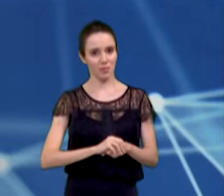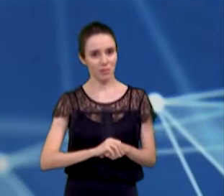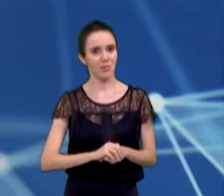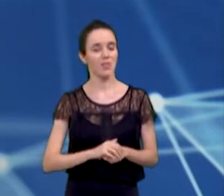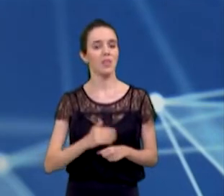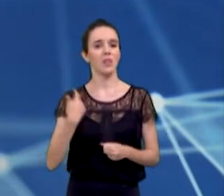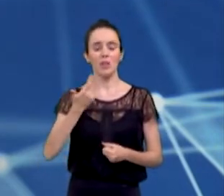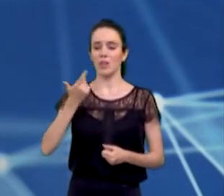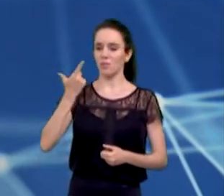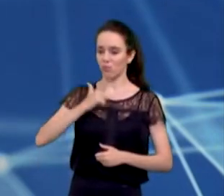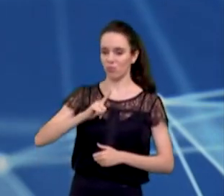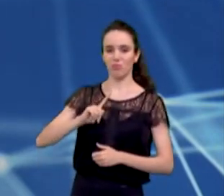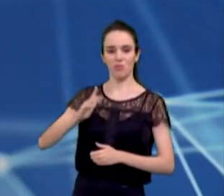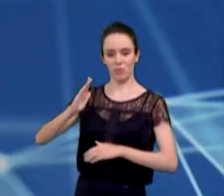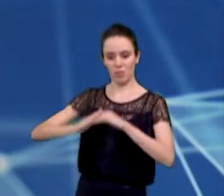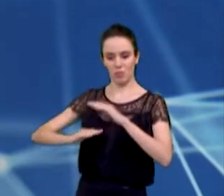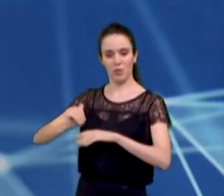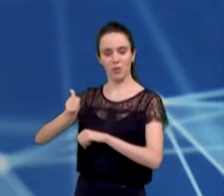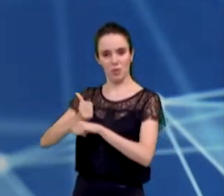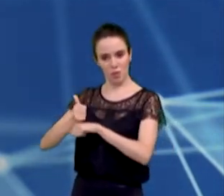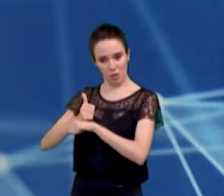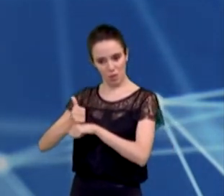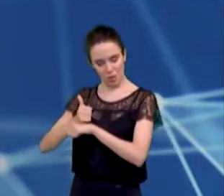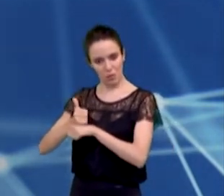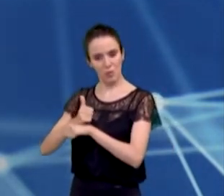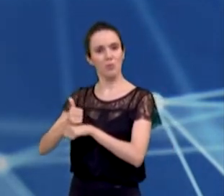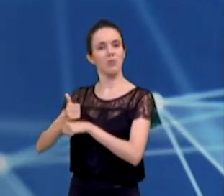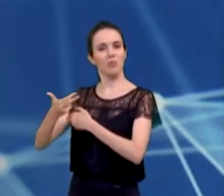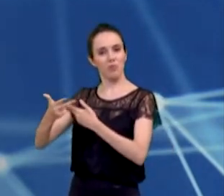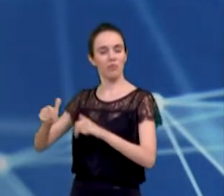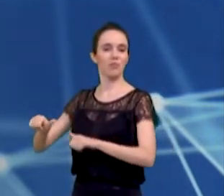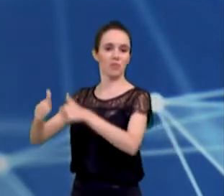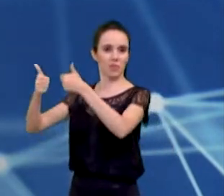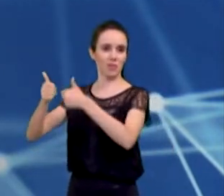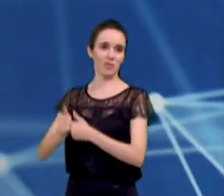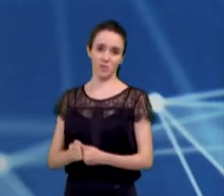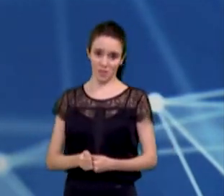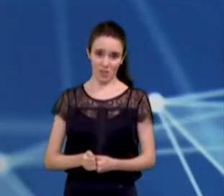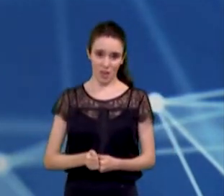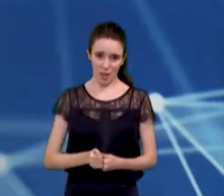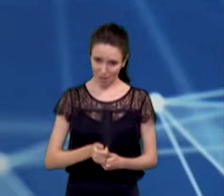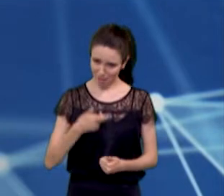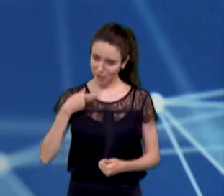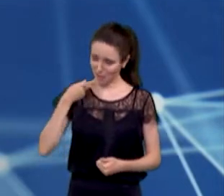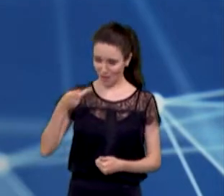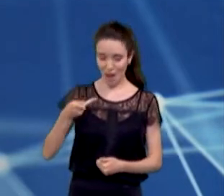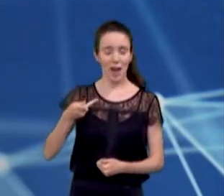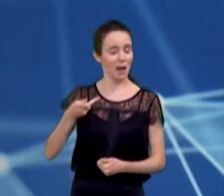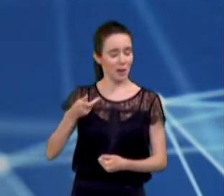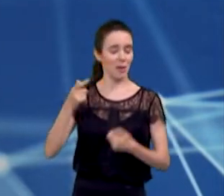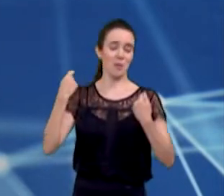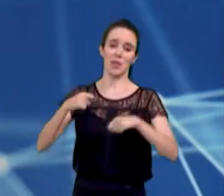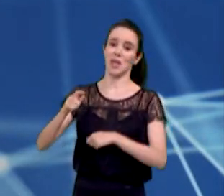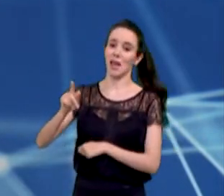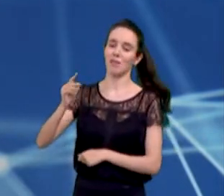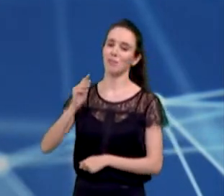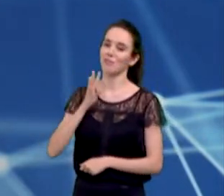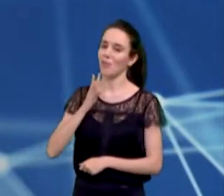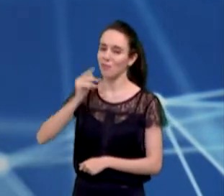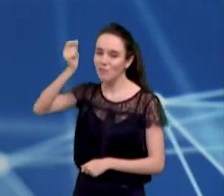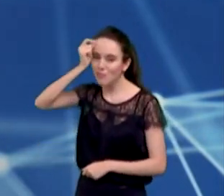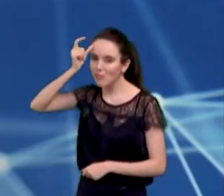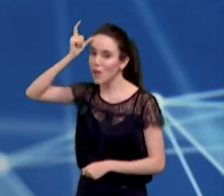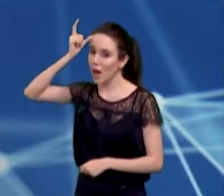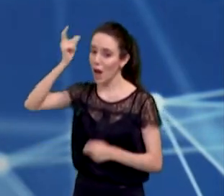capacitação dos nossos profissionais. Candidato, ser prefeito realmente requer conhecimento para que a gente possa utilizar